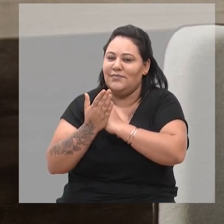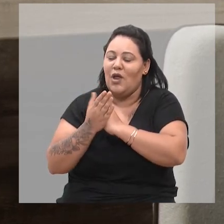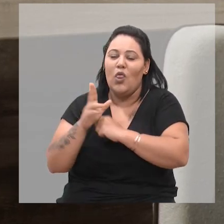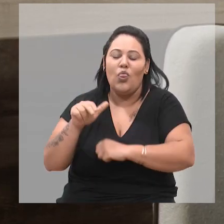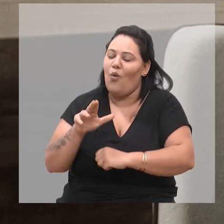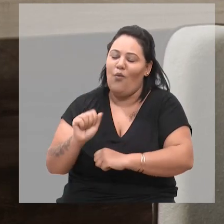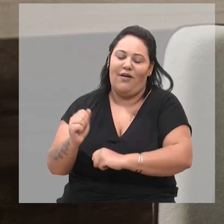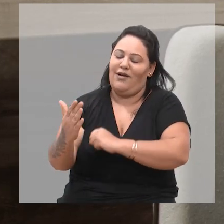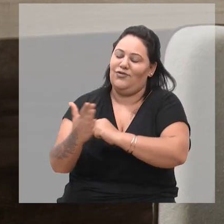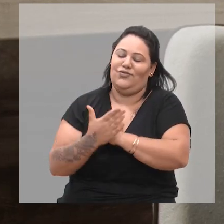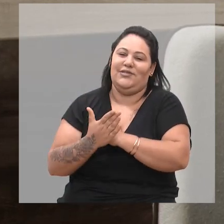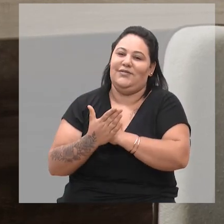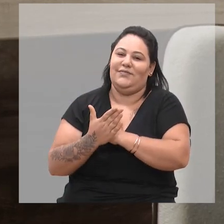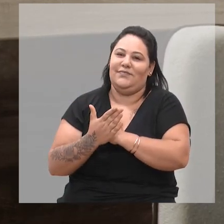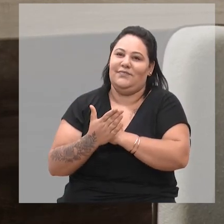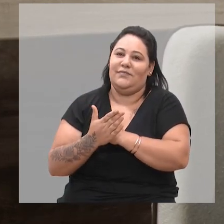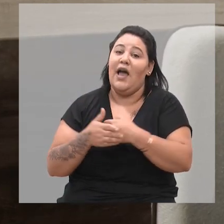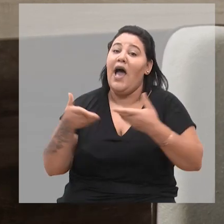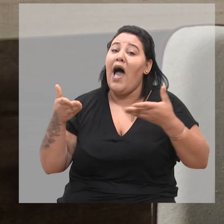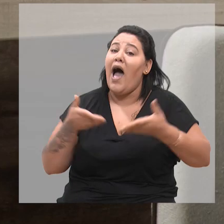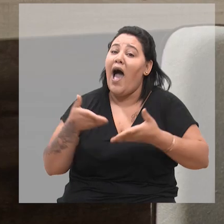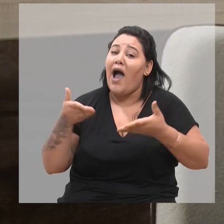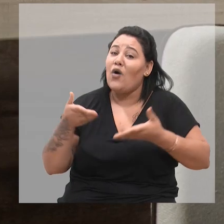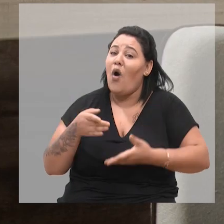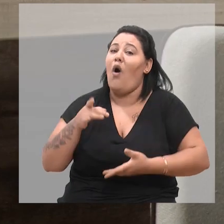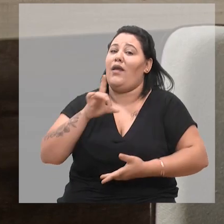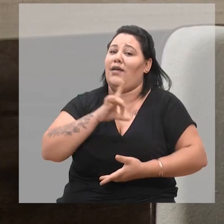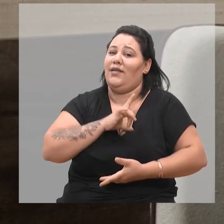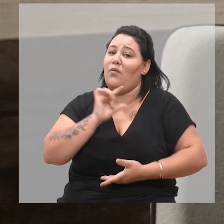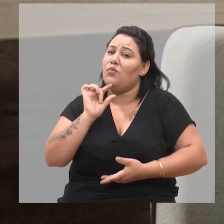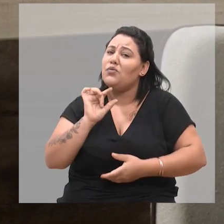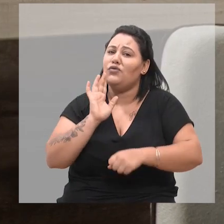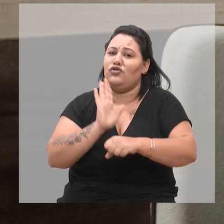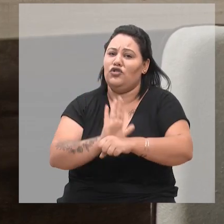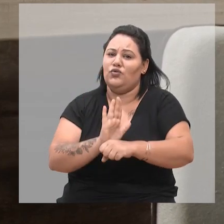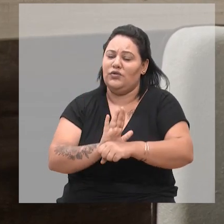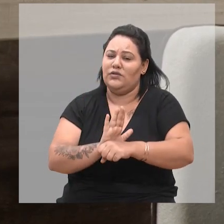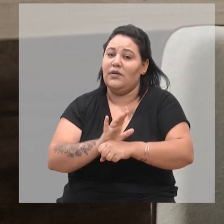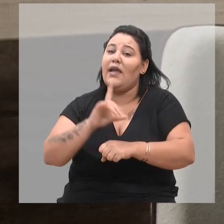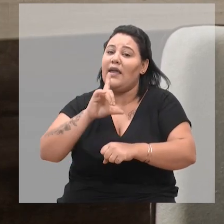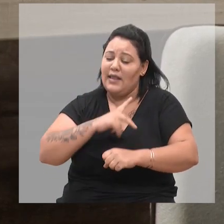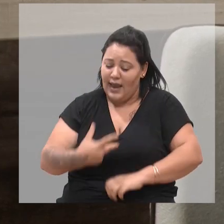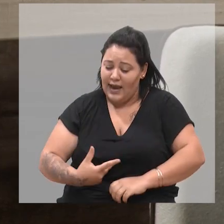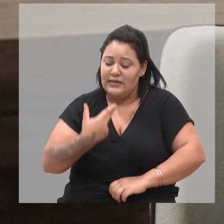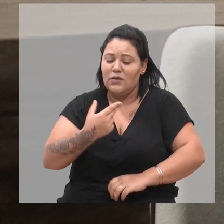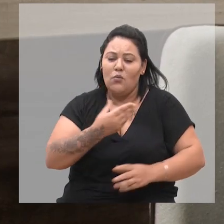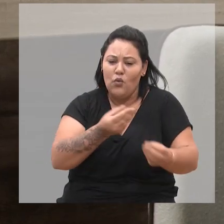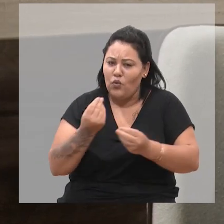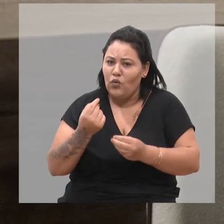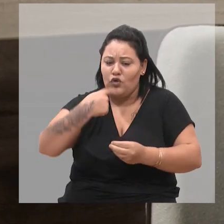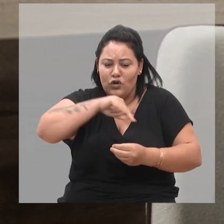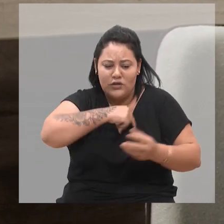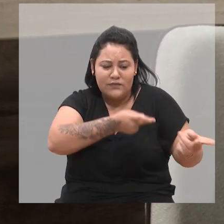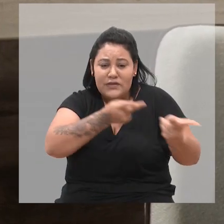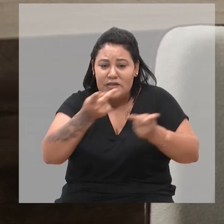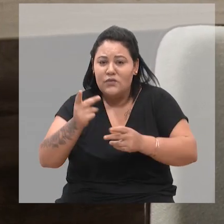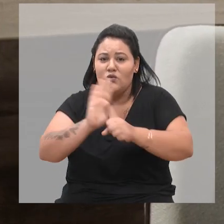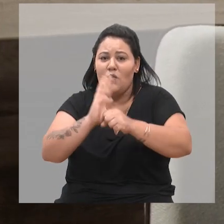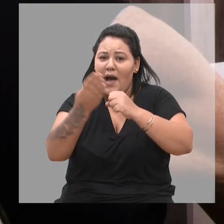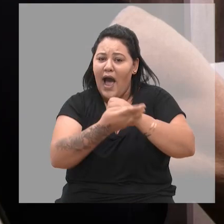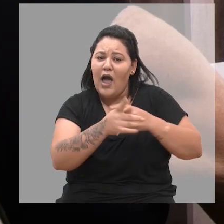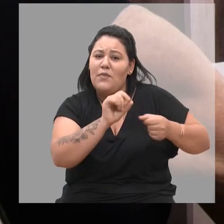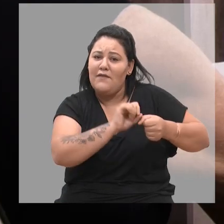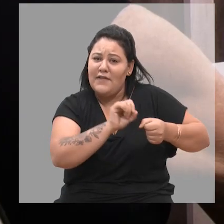ninguém ajudou. Agora só é que está tendo essa ajuda, bastante castrações, eles estão indo nos bairros